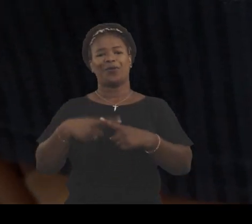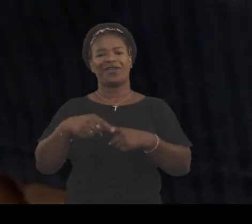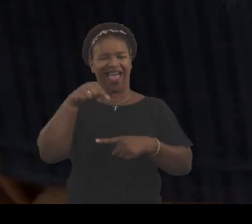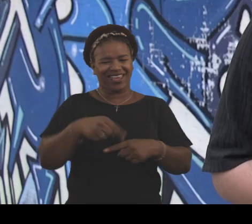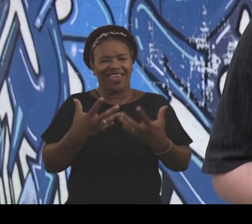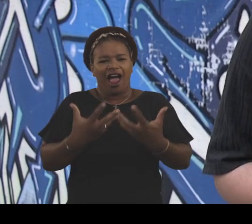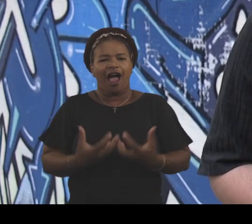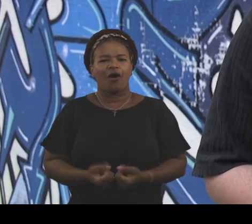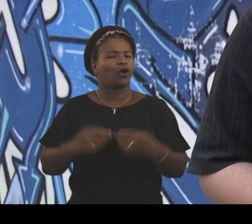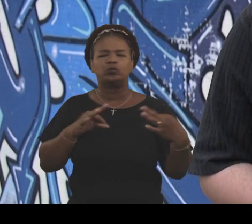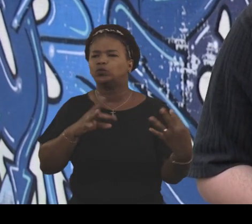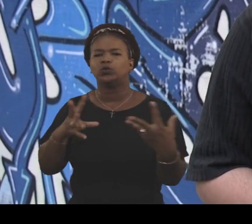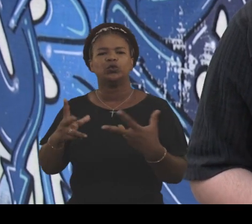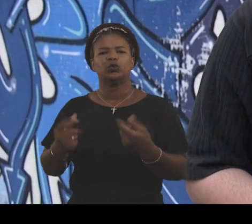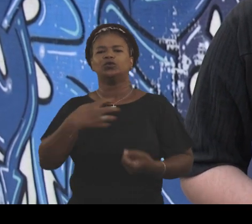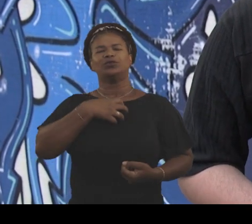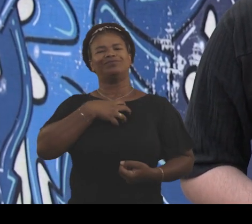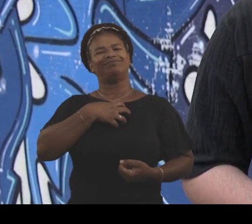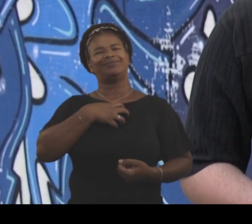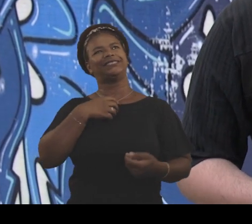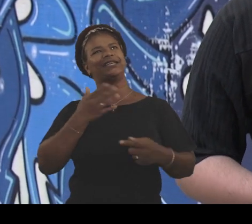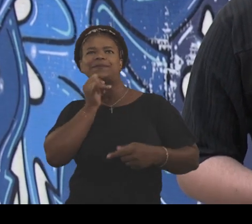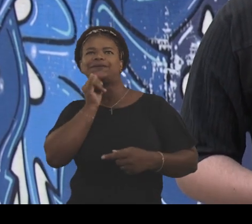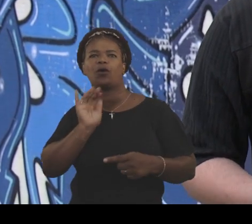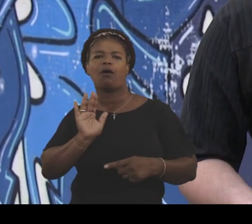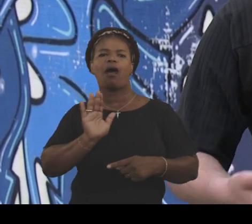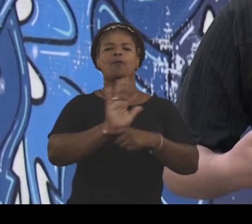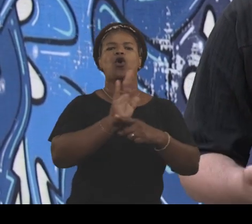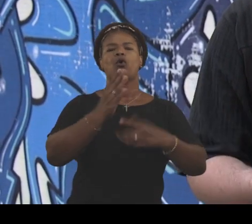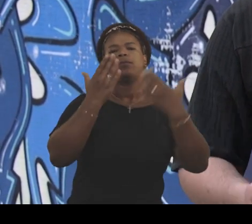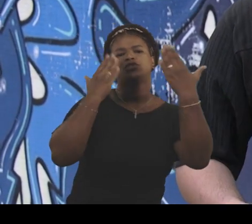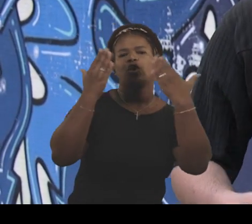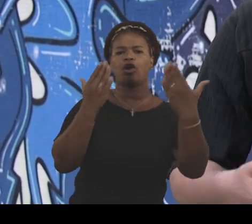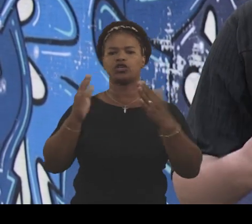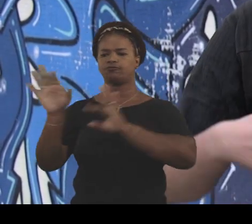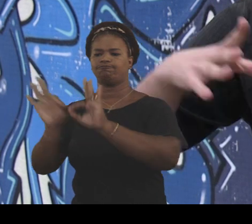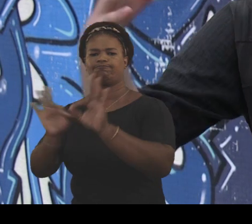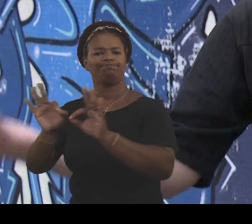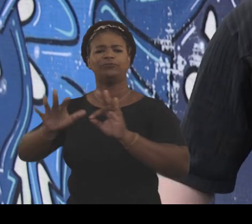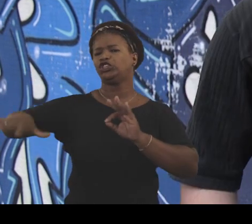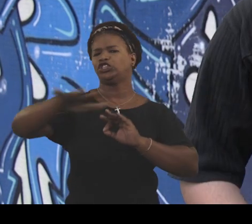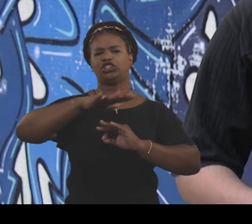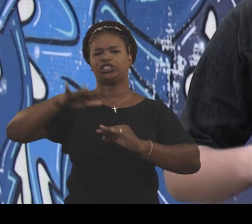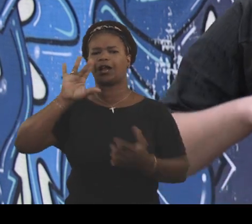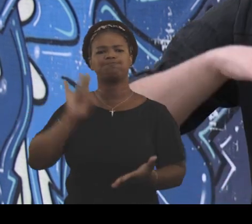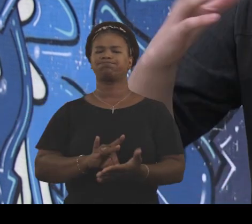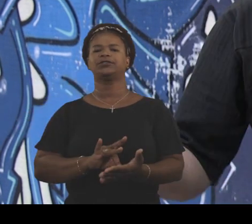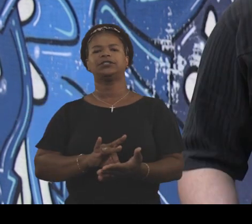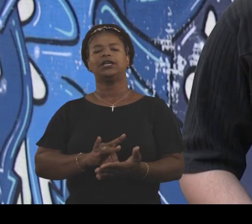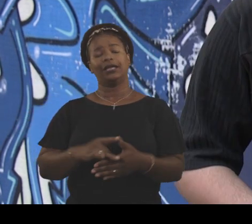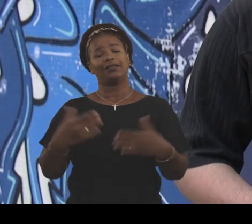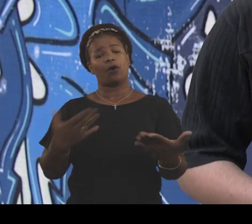porque é uma instituição que eu acho que é muito acolhedora em todos os sentidos, no sentido de apoio psicológico, sentido de infraestrutura,